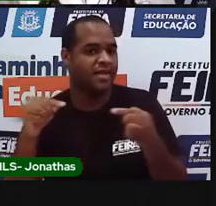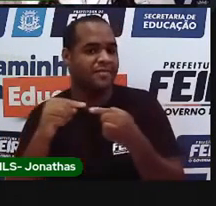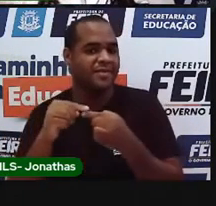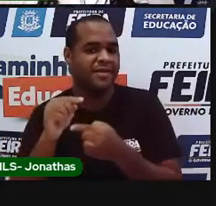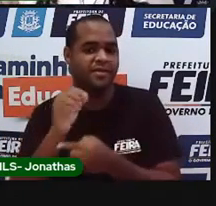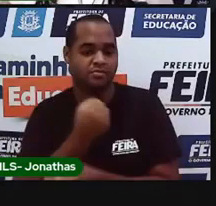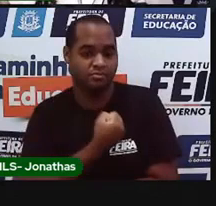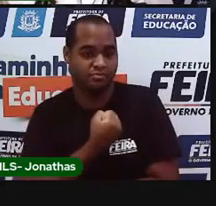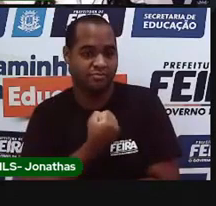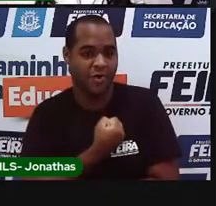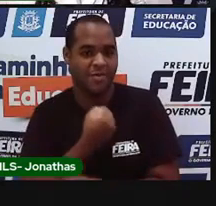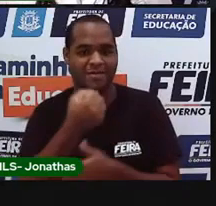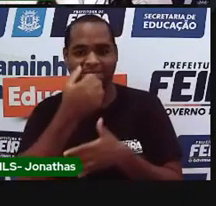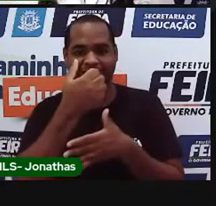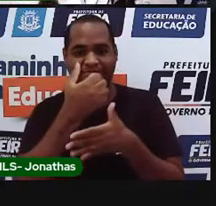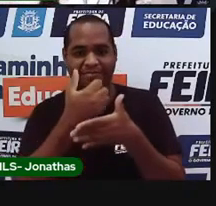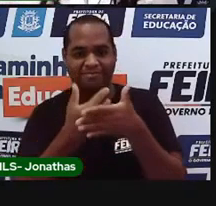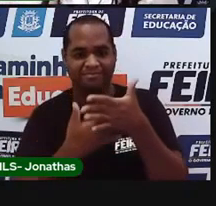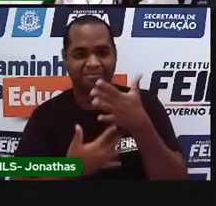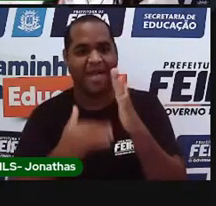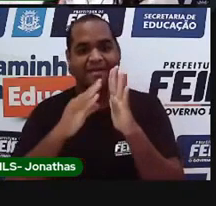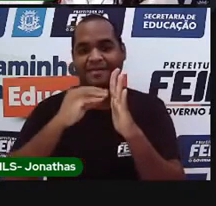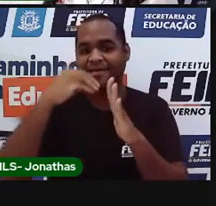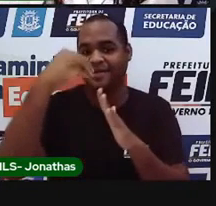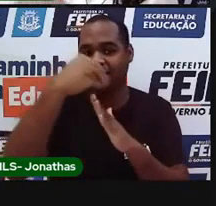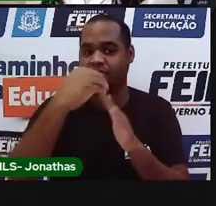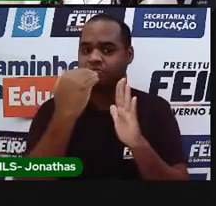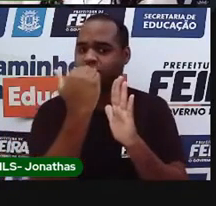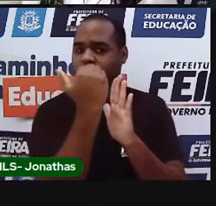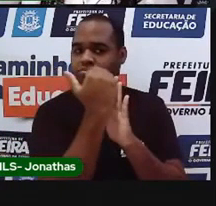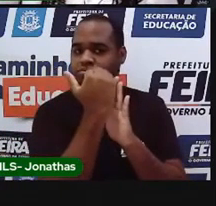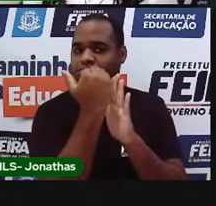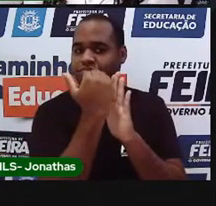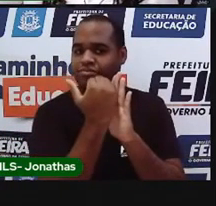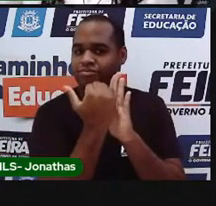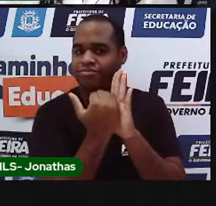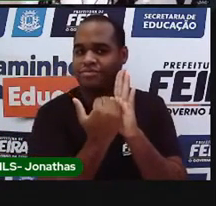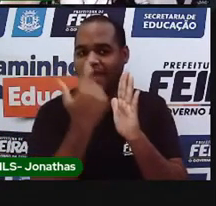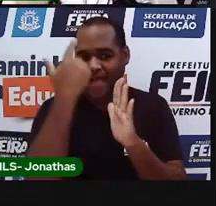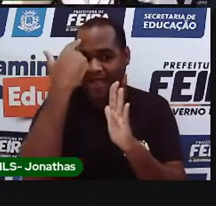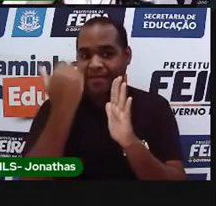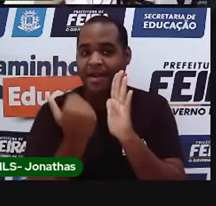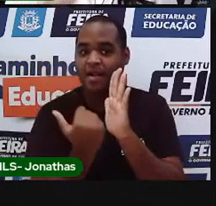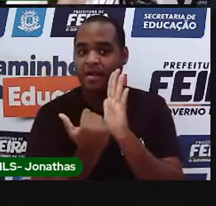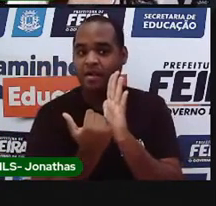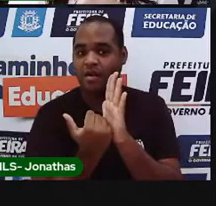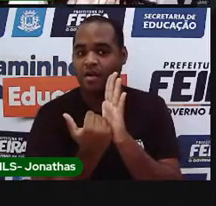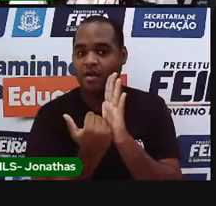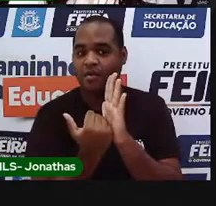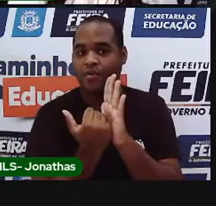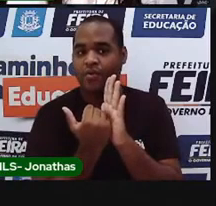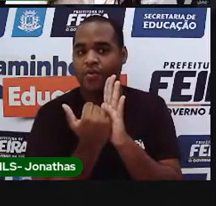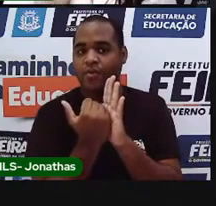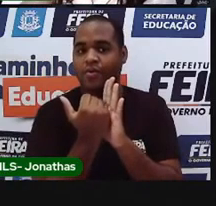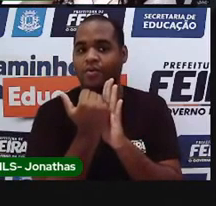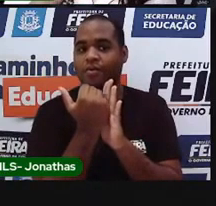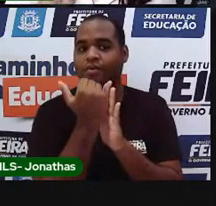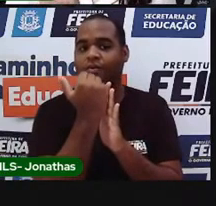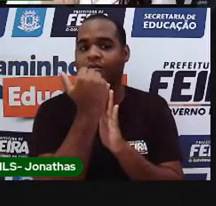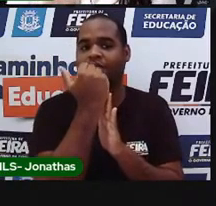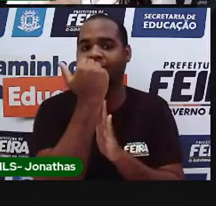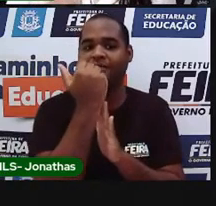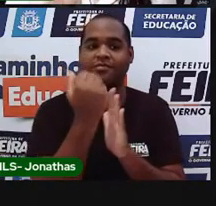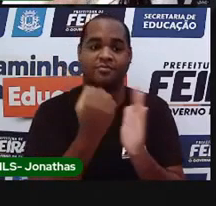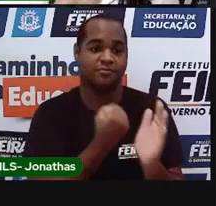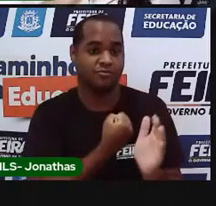distribuídos no calendário em uma ordem crescente. Começa do menor número, que é o